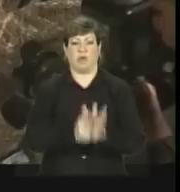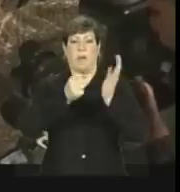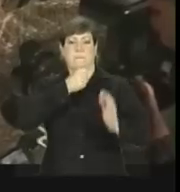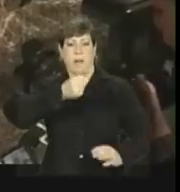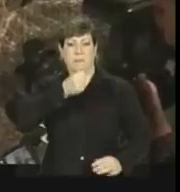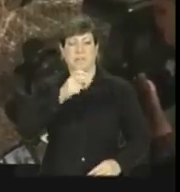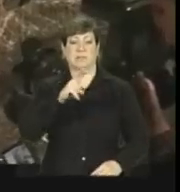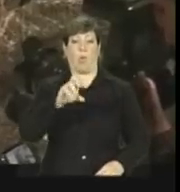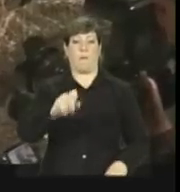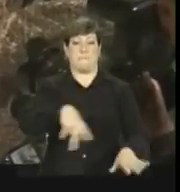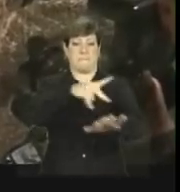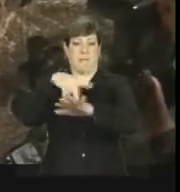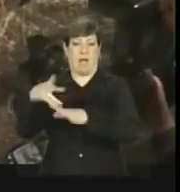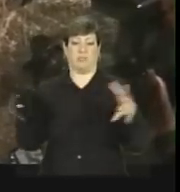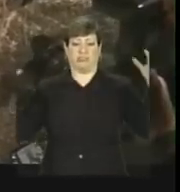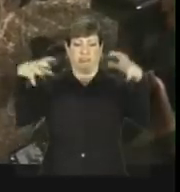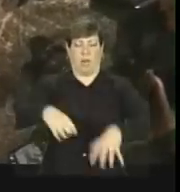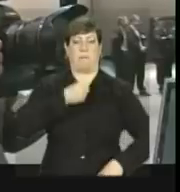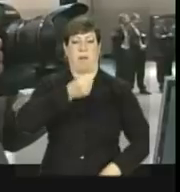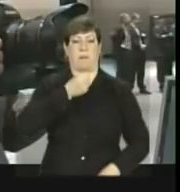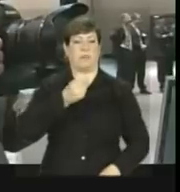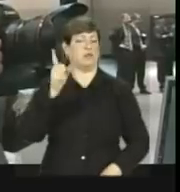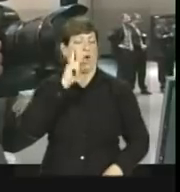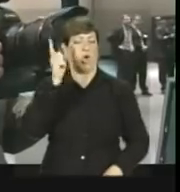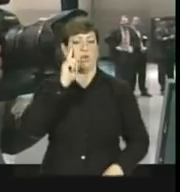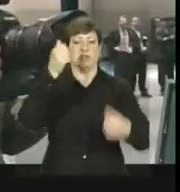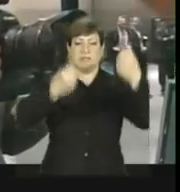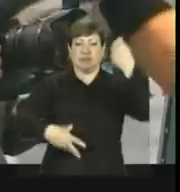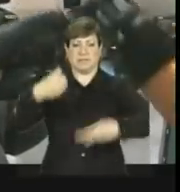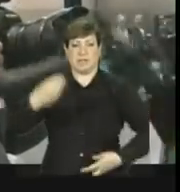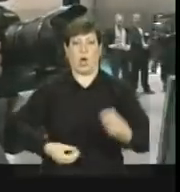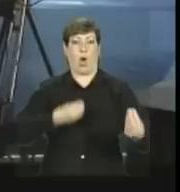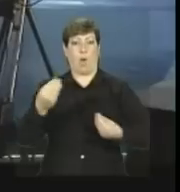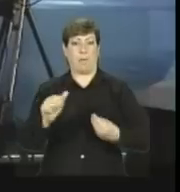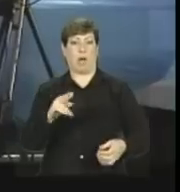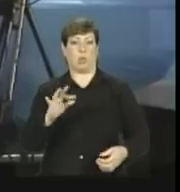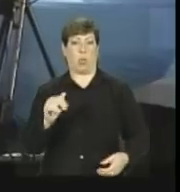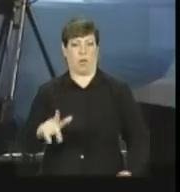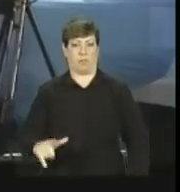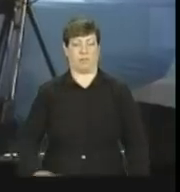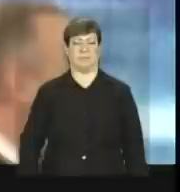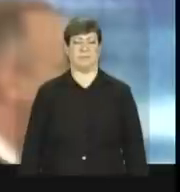58 países reportam diariamente, em detalhe e com atualidade.